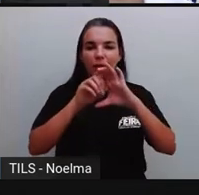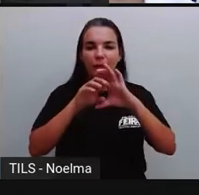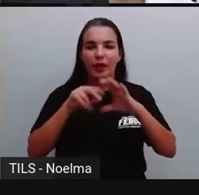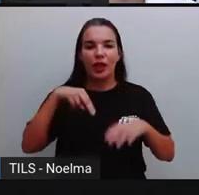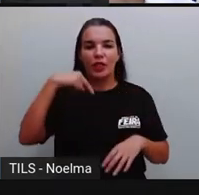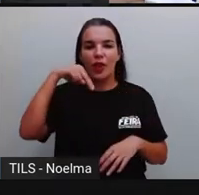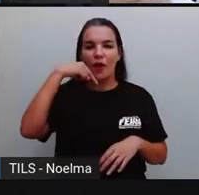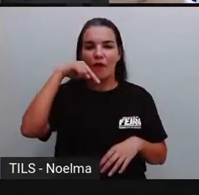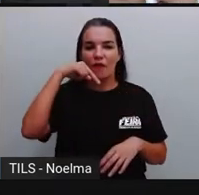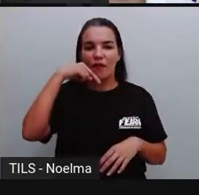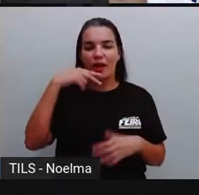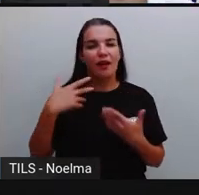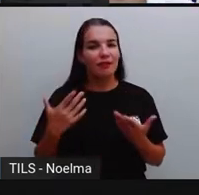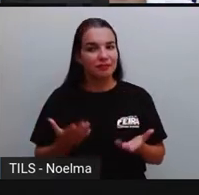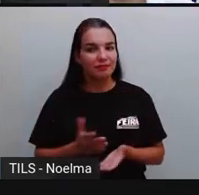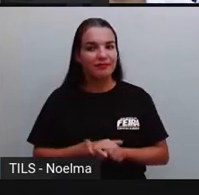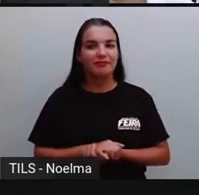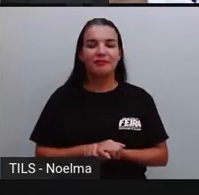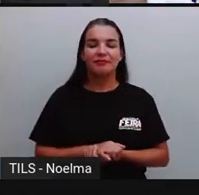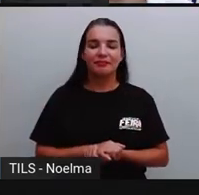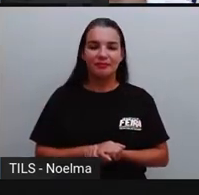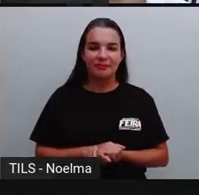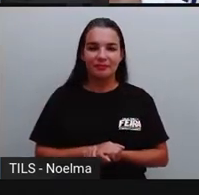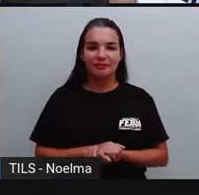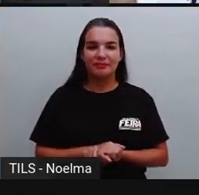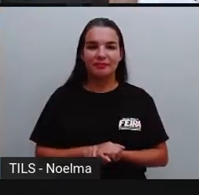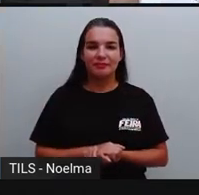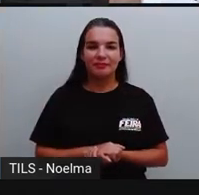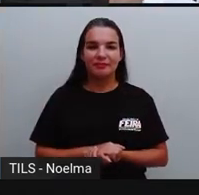fazendo papéis aí super importantes e lindas, né?